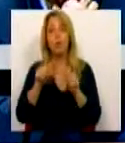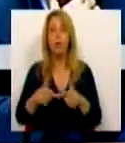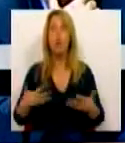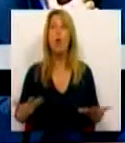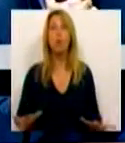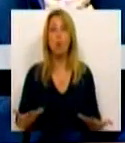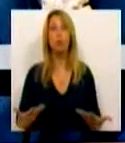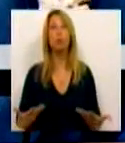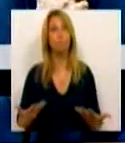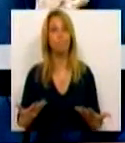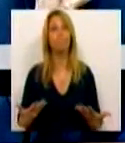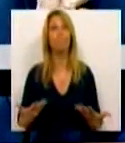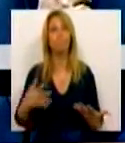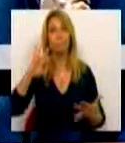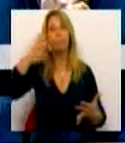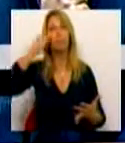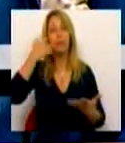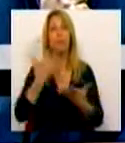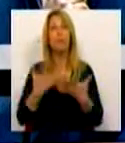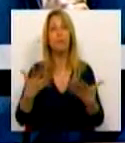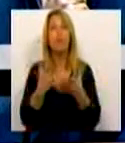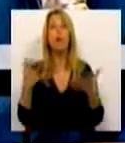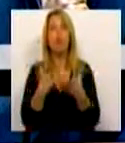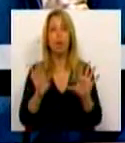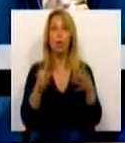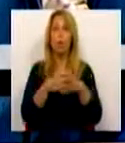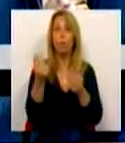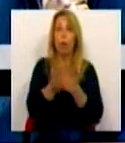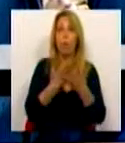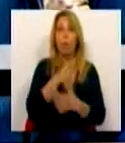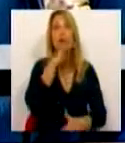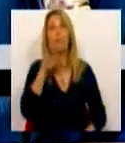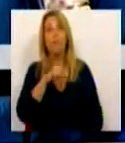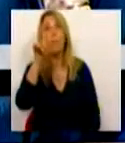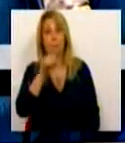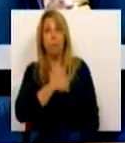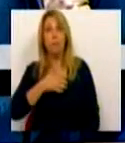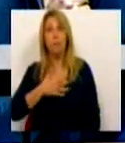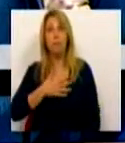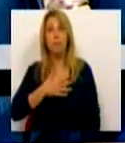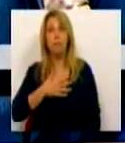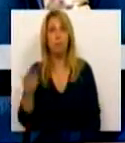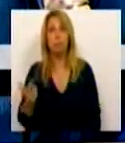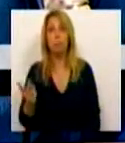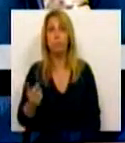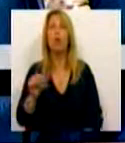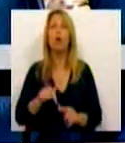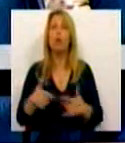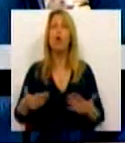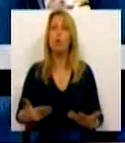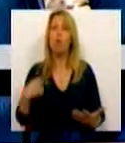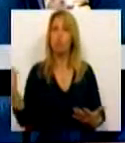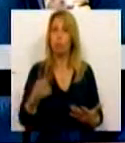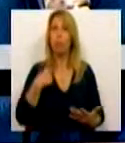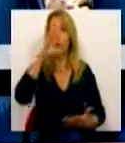devastada para a generalidade dos agentes económicos. Para as famílias, mas também para as empresas. E nós sabemos hoje, com mais